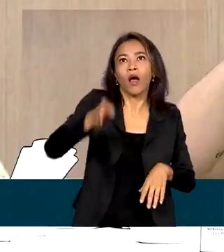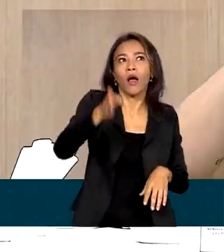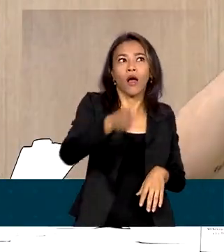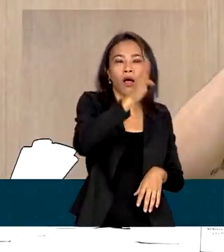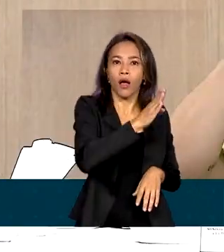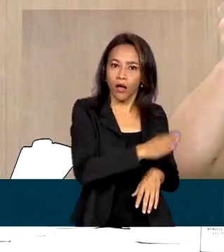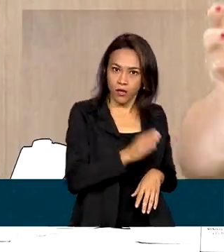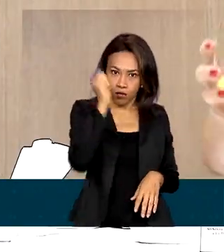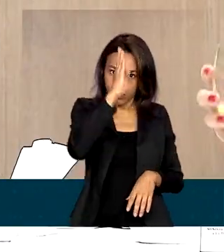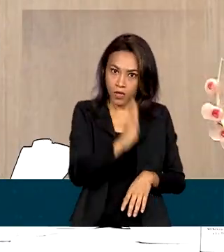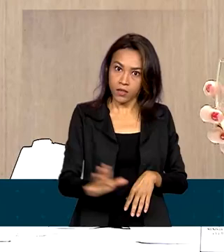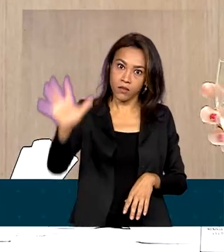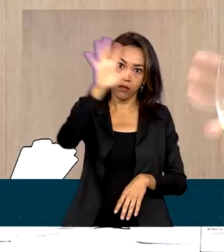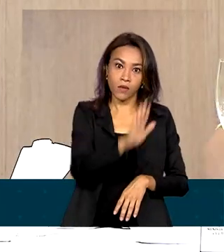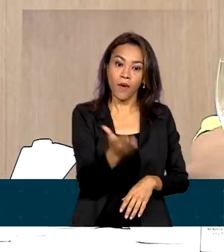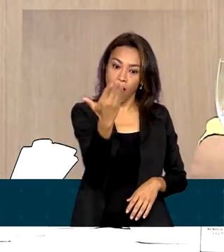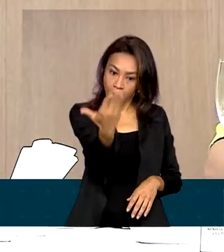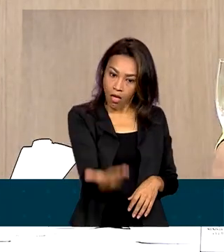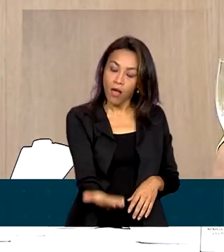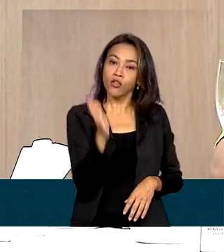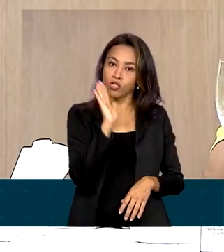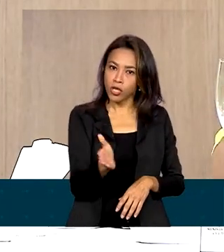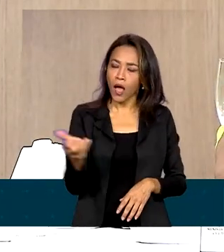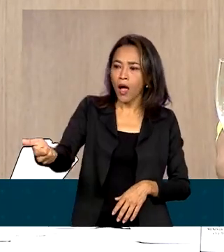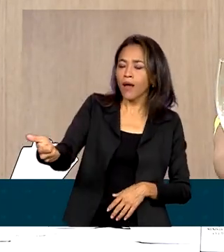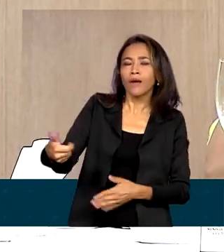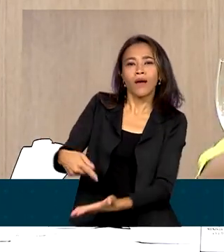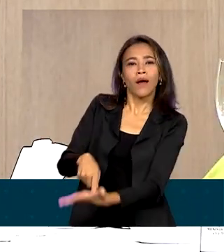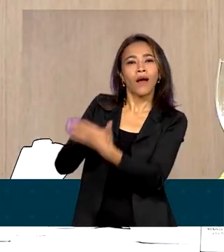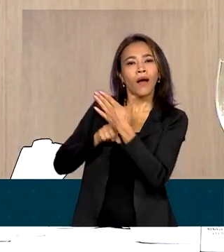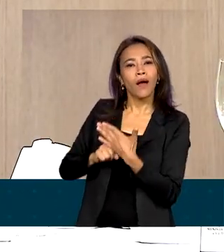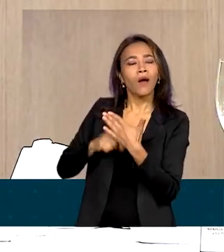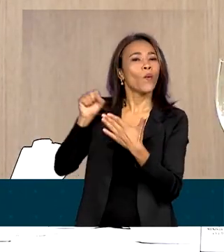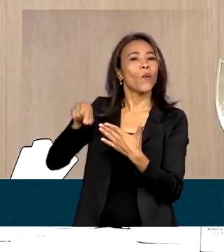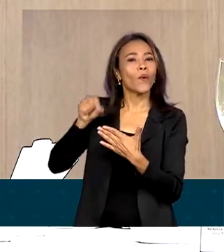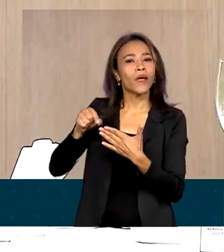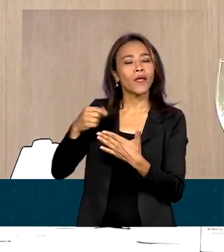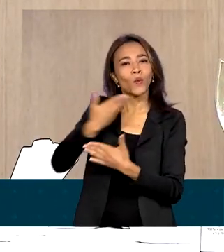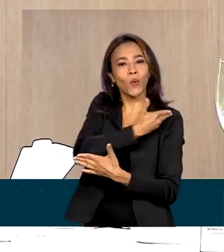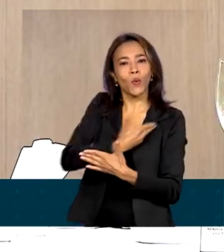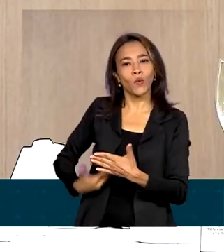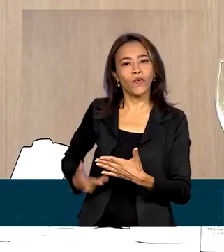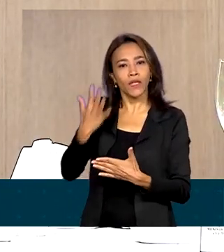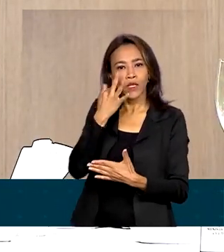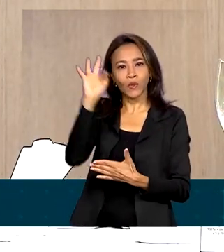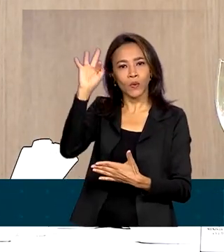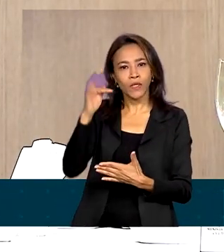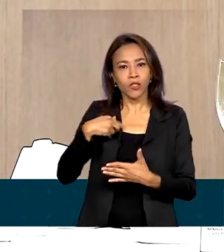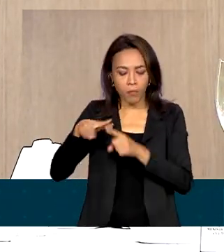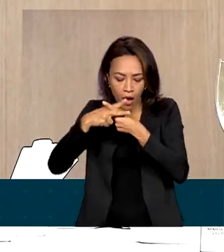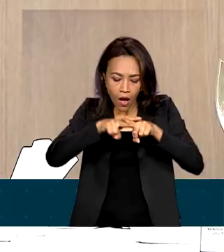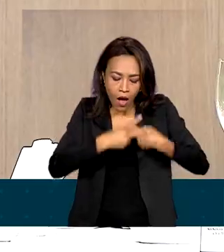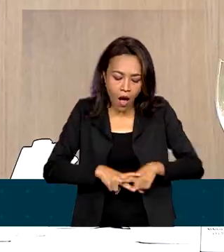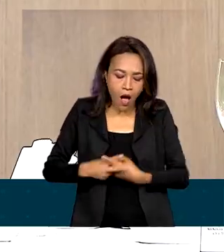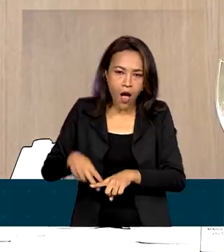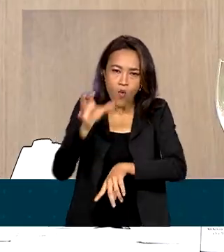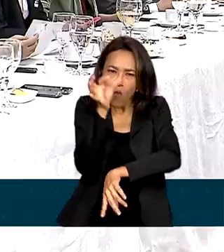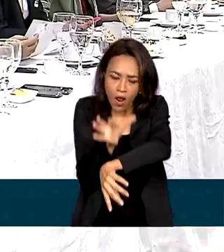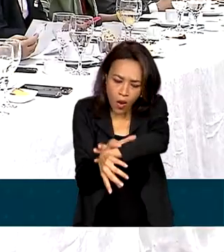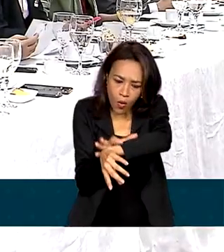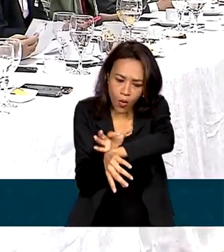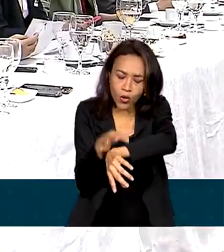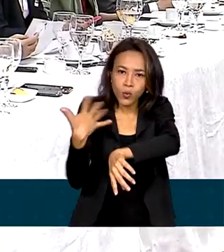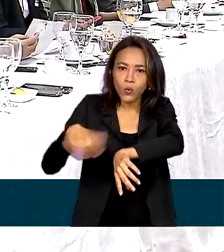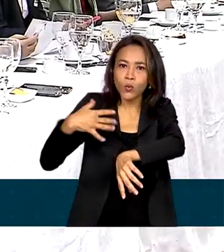ministra disse ainda que já recebeu oferta do governo suíço para restaurar o relógio raro do século XVII